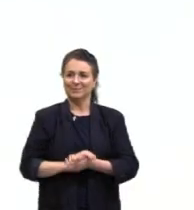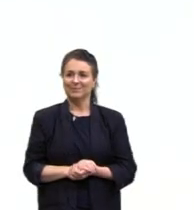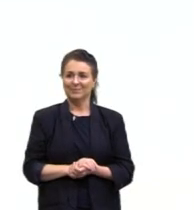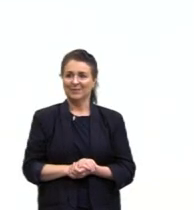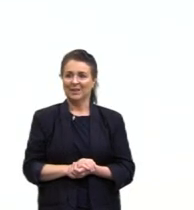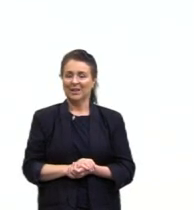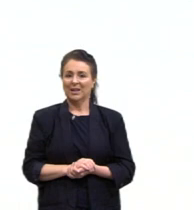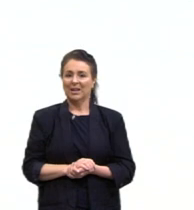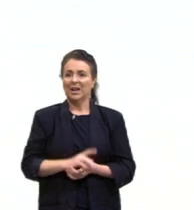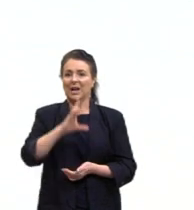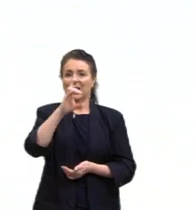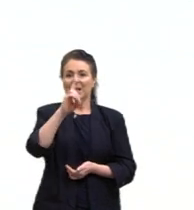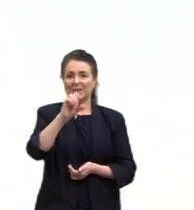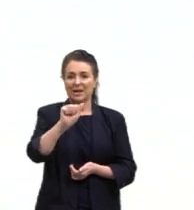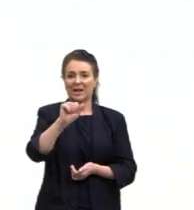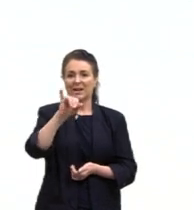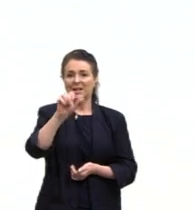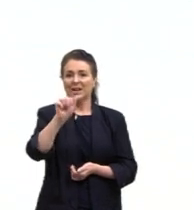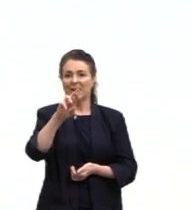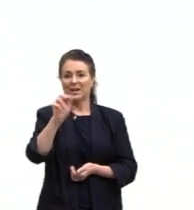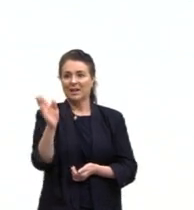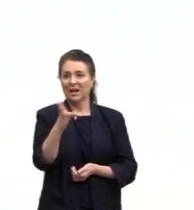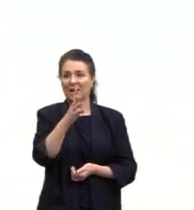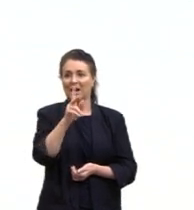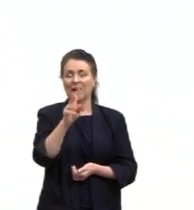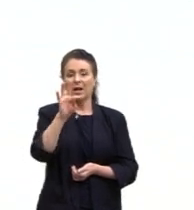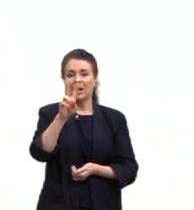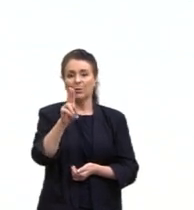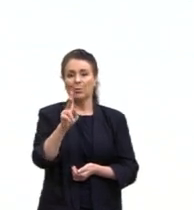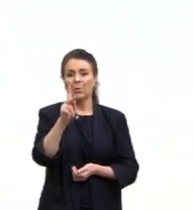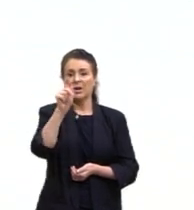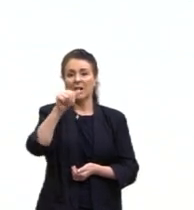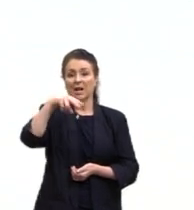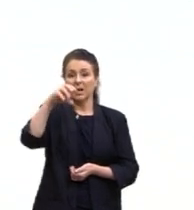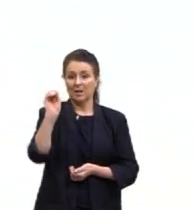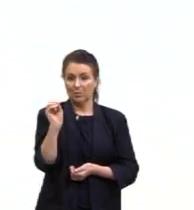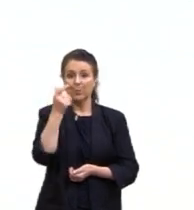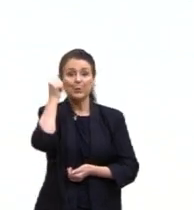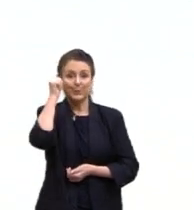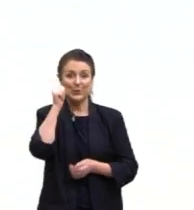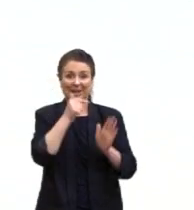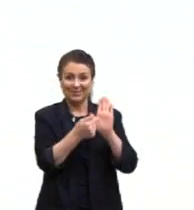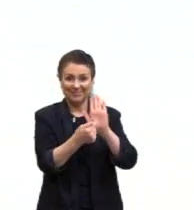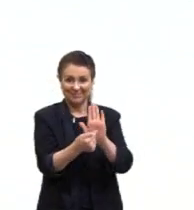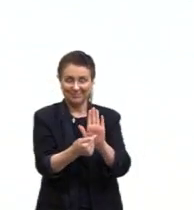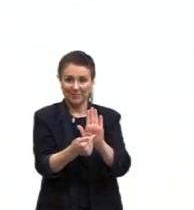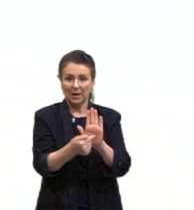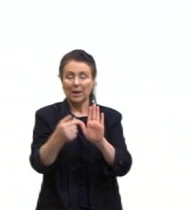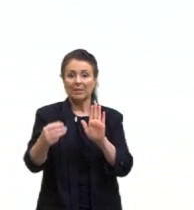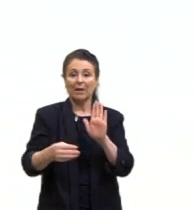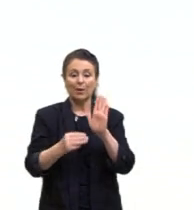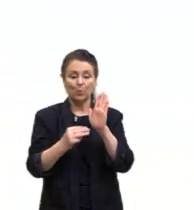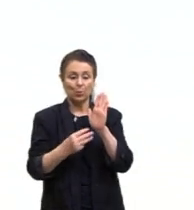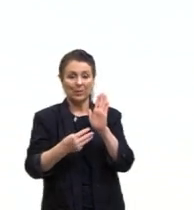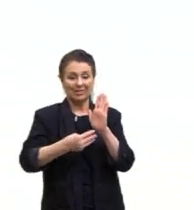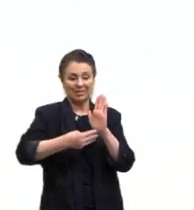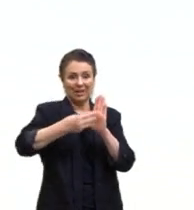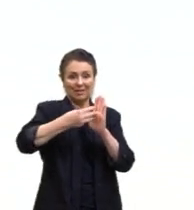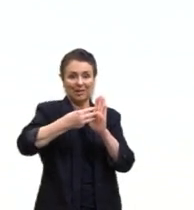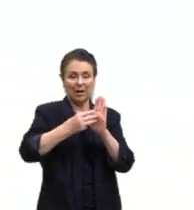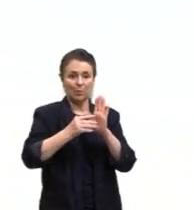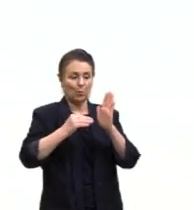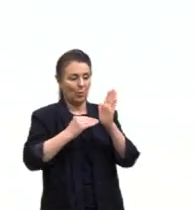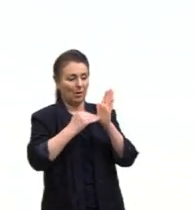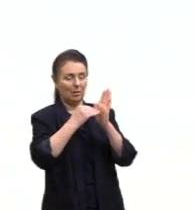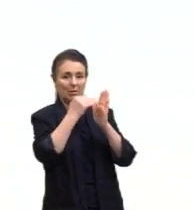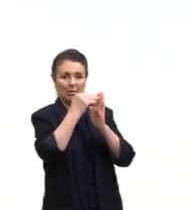A Dayara Tucano, também uma baita artista de destaque, estava no terceiro andar da Bienal, tinha três